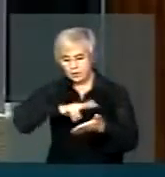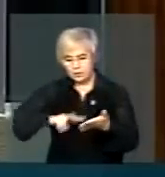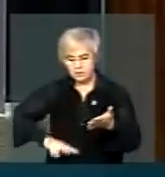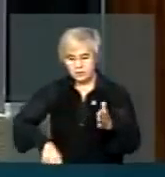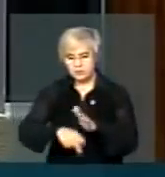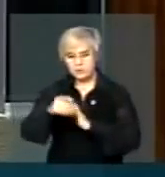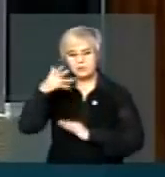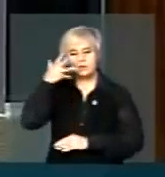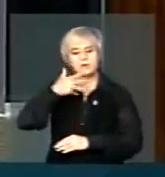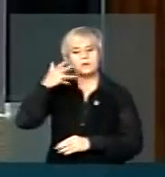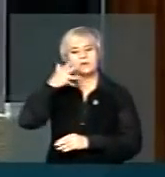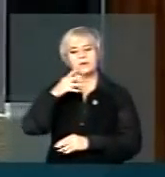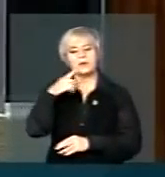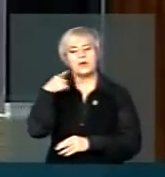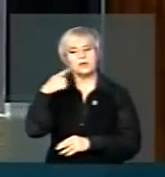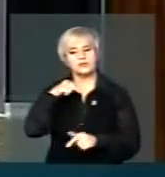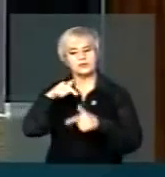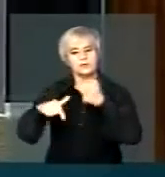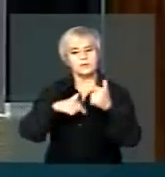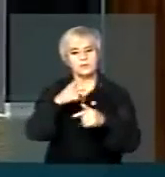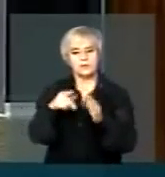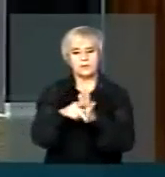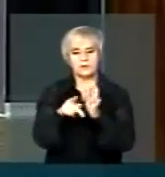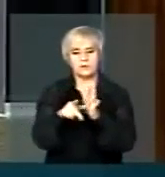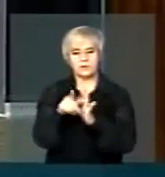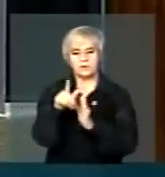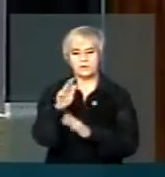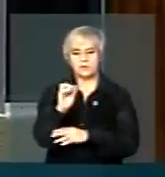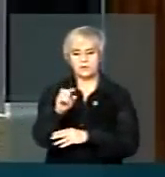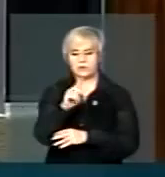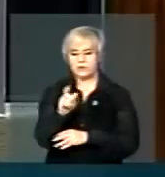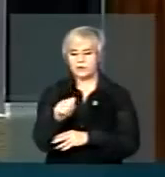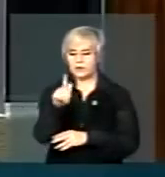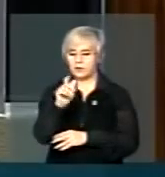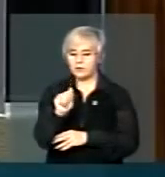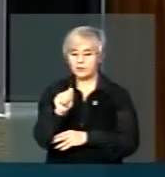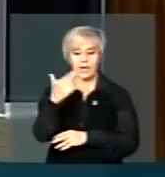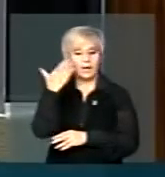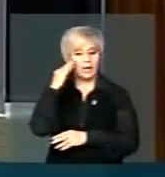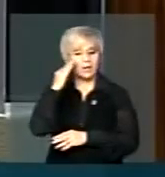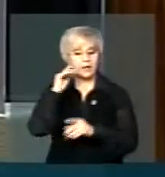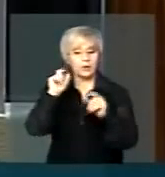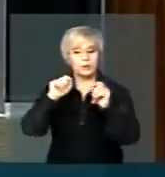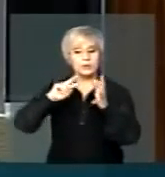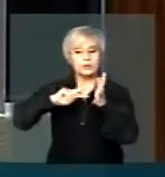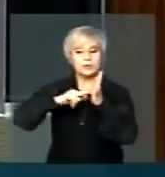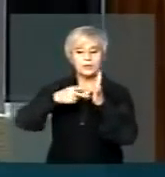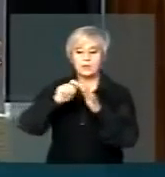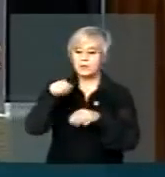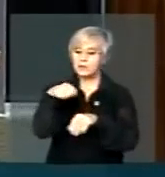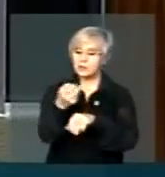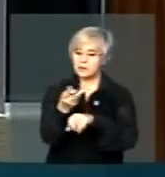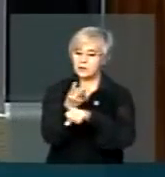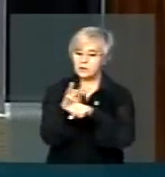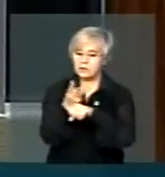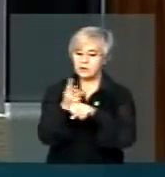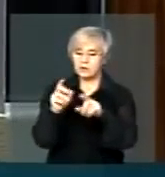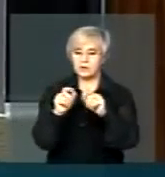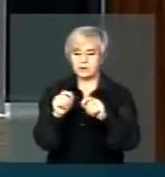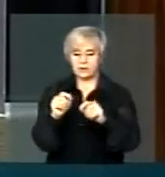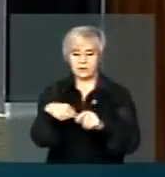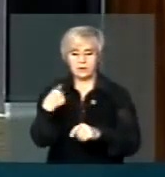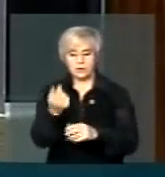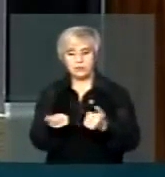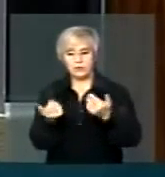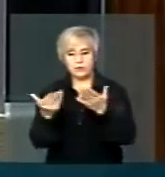trabalhista, Gonzaga Patriota, e ver o que é terceirização. A segurança que a gente